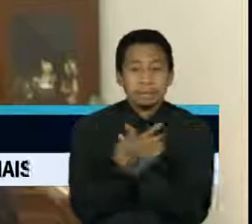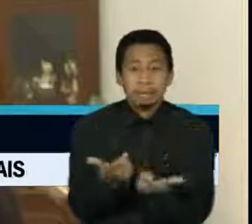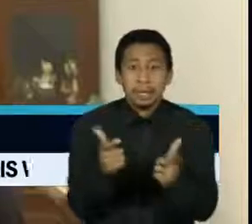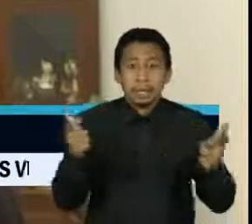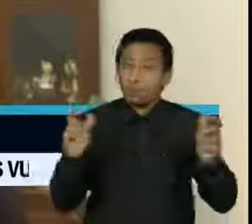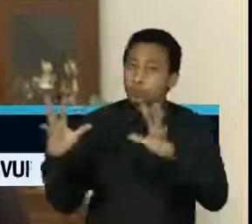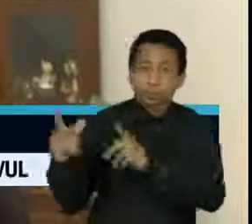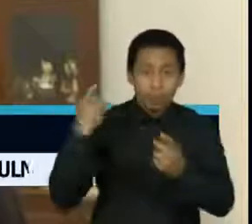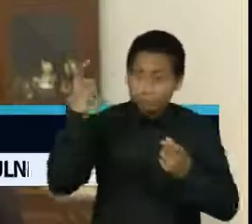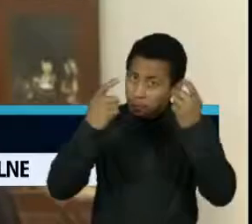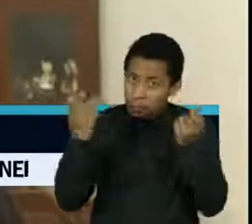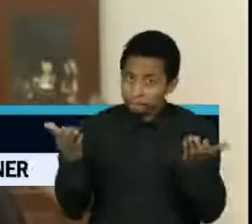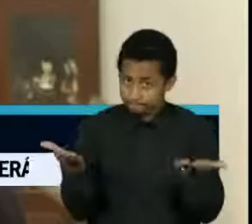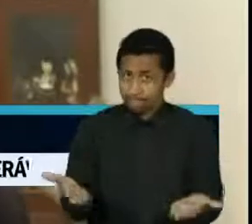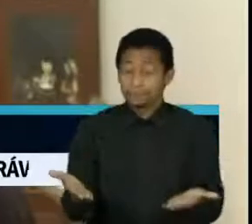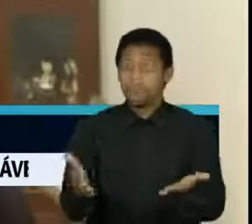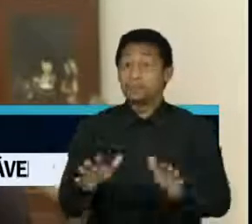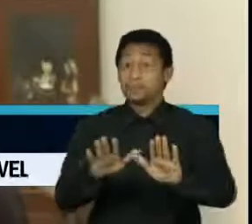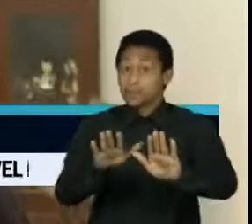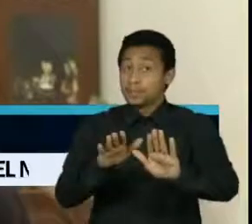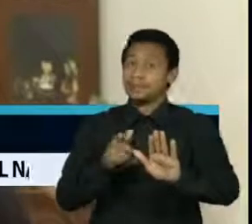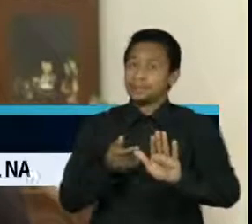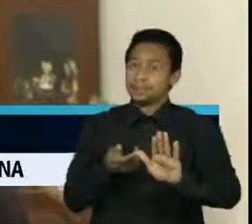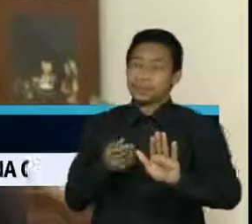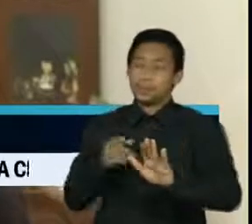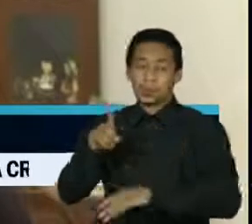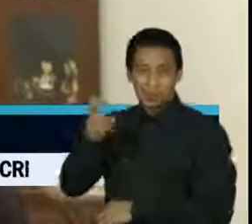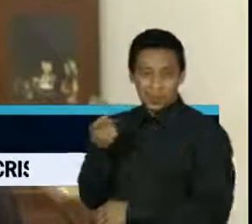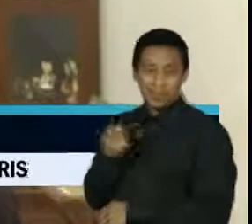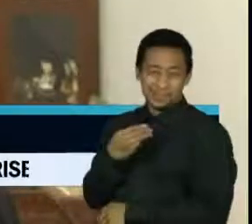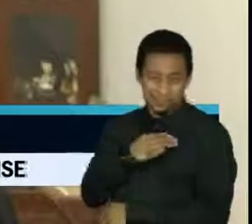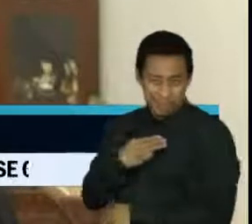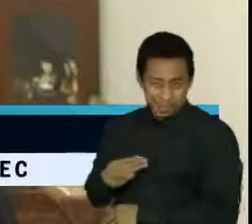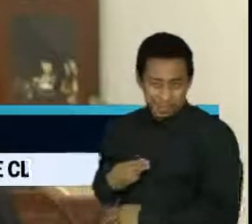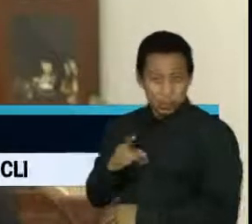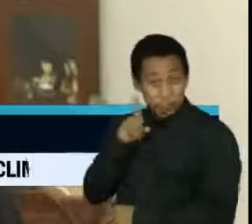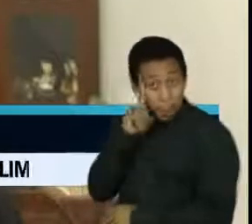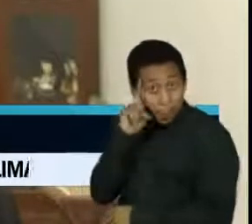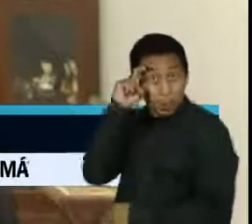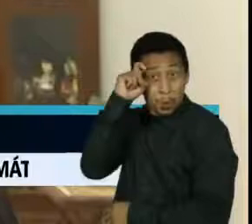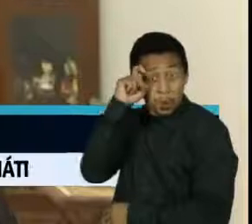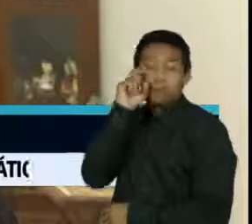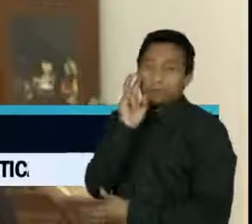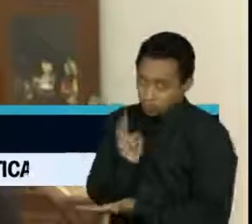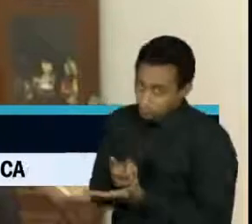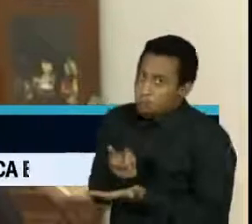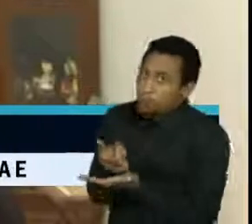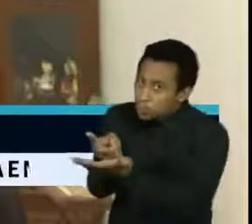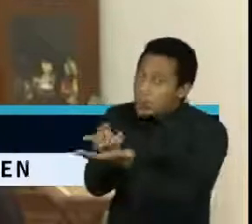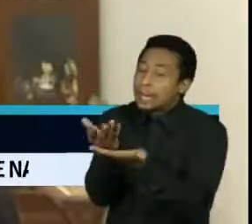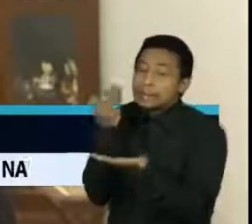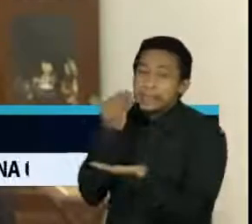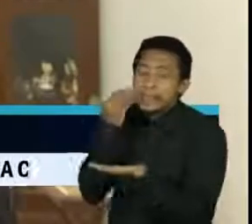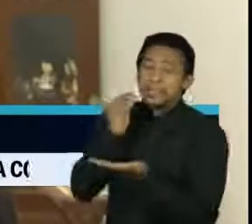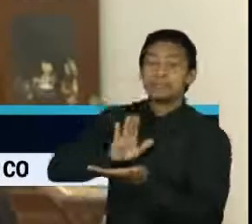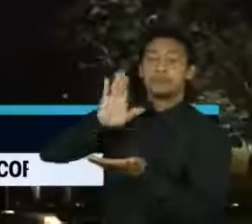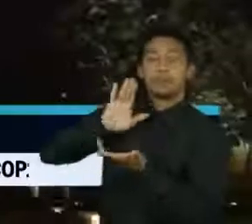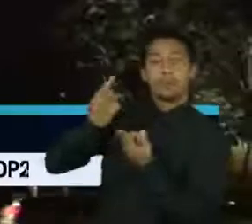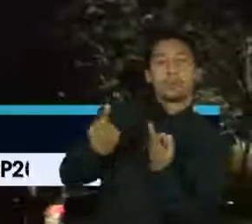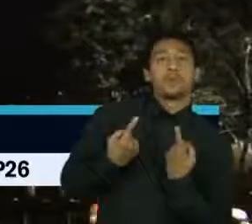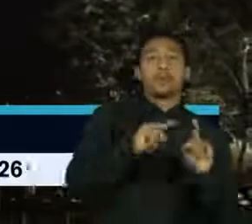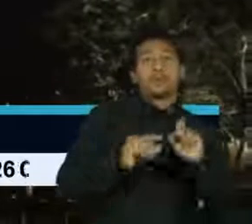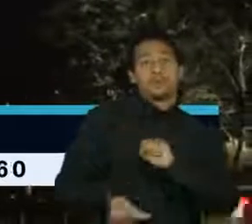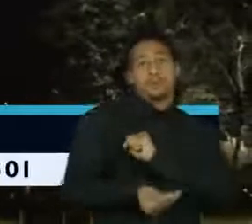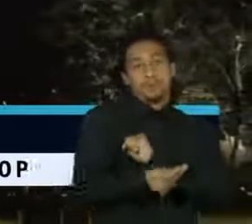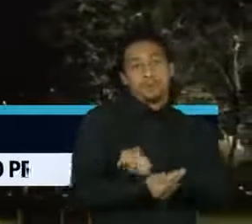população. Mas, ainda assim, o ex-ministro Sergio Moro vai insistir com esse capital que ele tem de combate à corrupção.